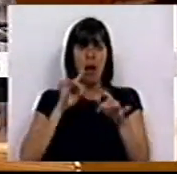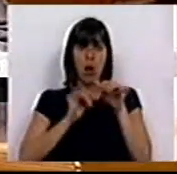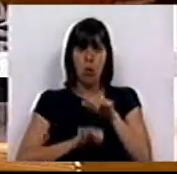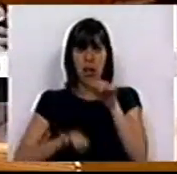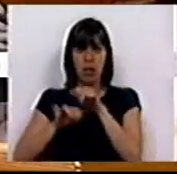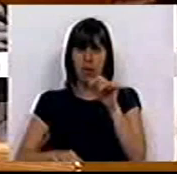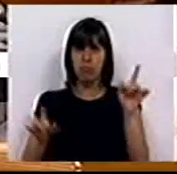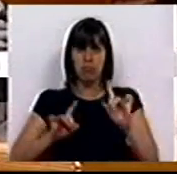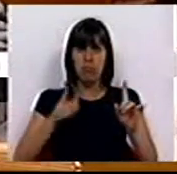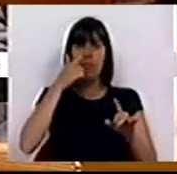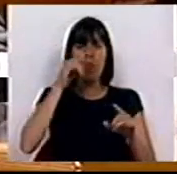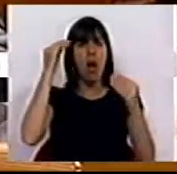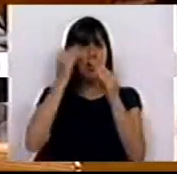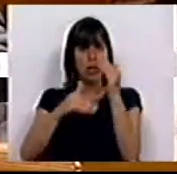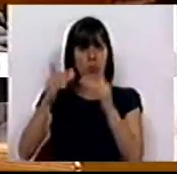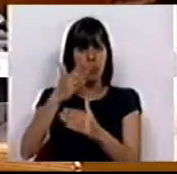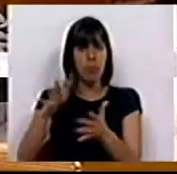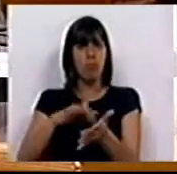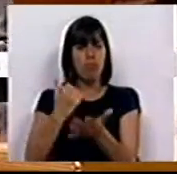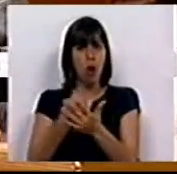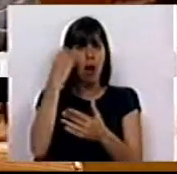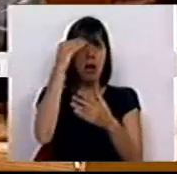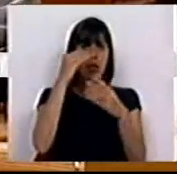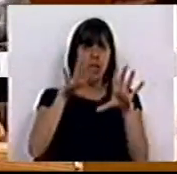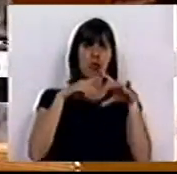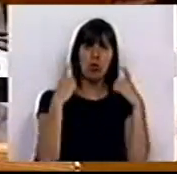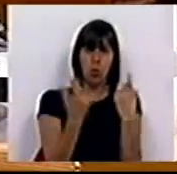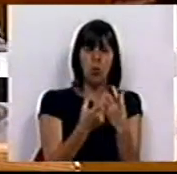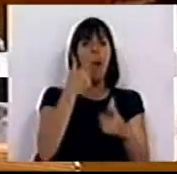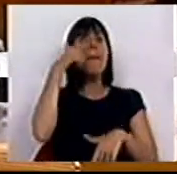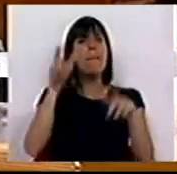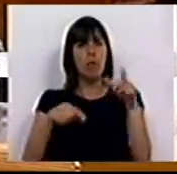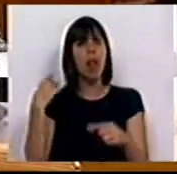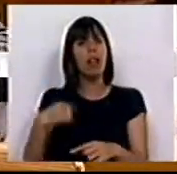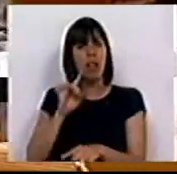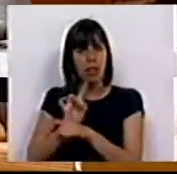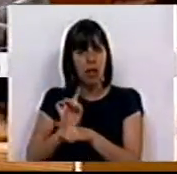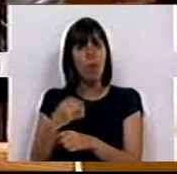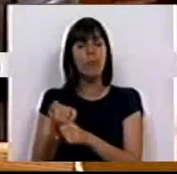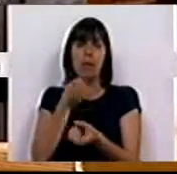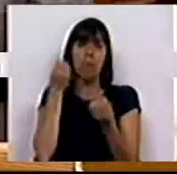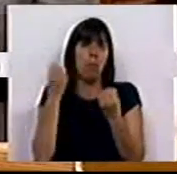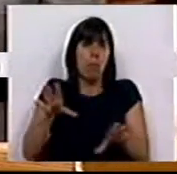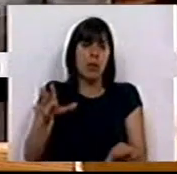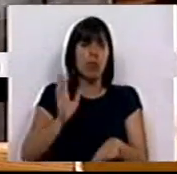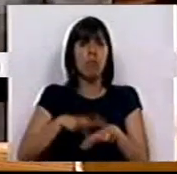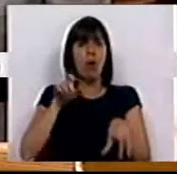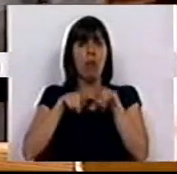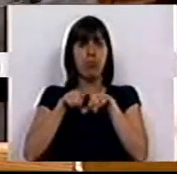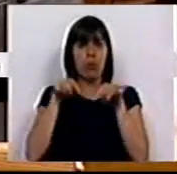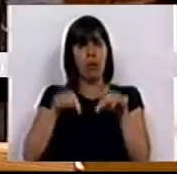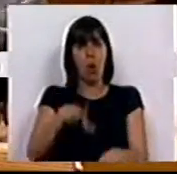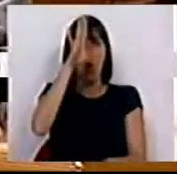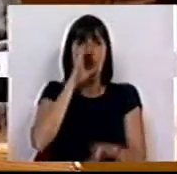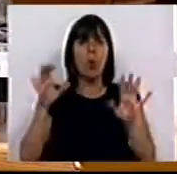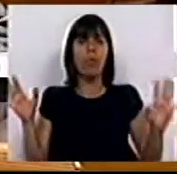qualificações. São pessoas com ensino superior, com ensino secundário. E são pessoas que tinham emprego e que perderam por causa das políticas